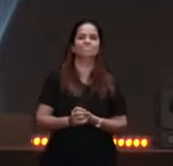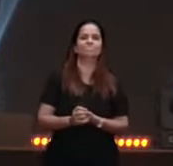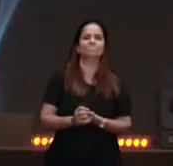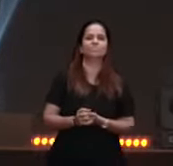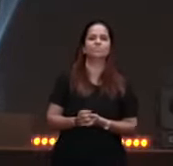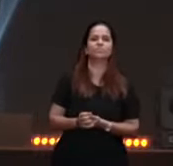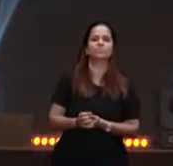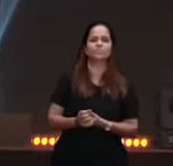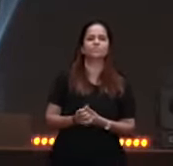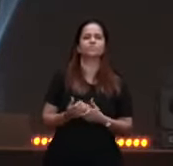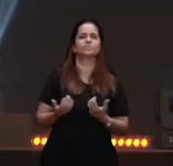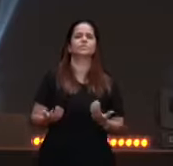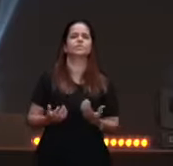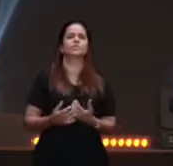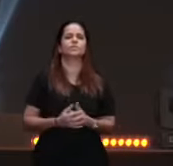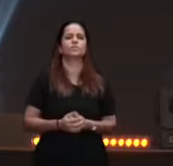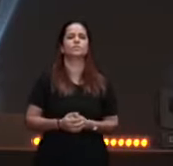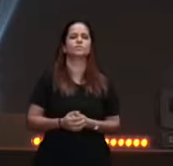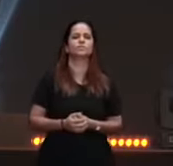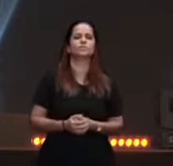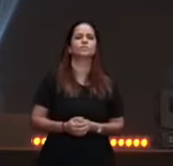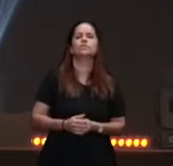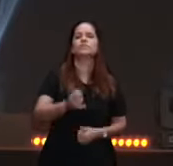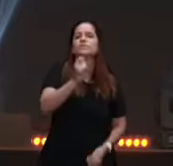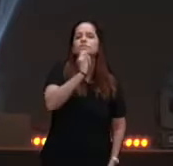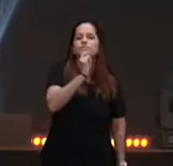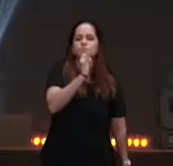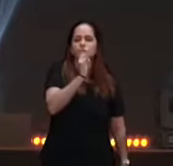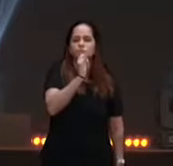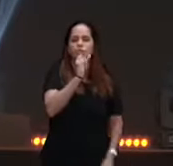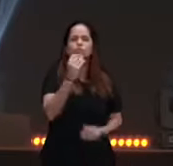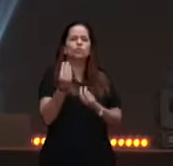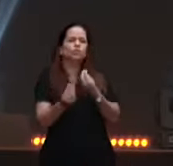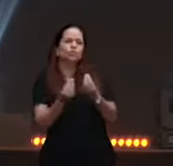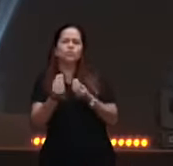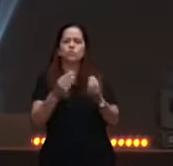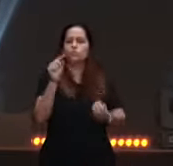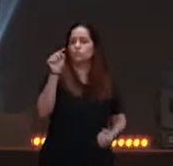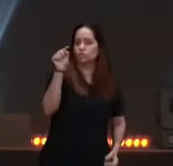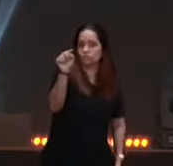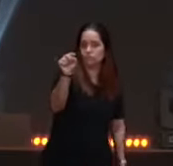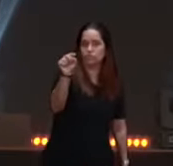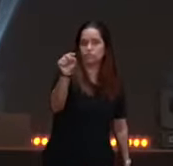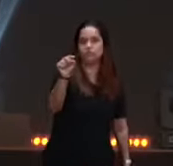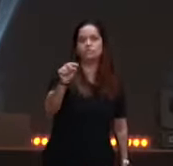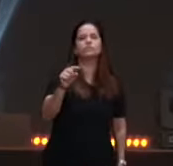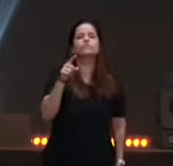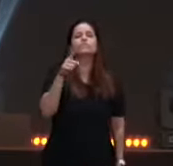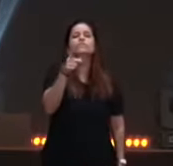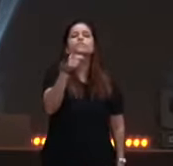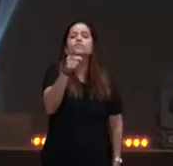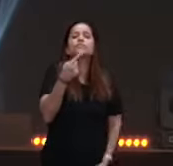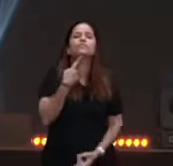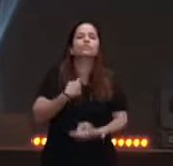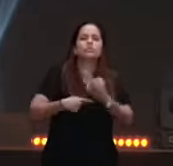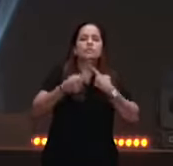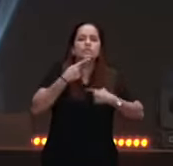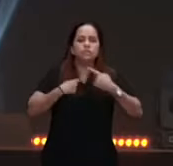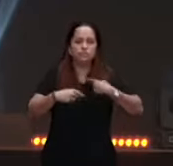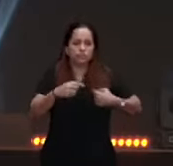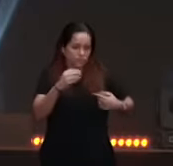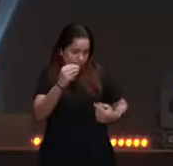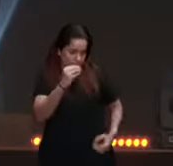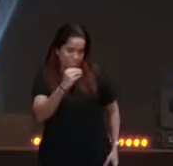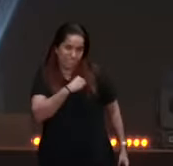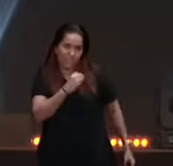O desejo de subjugar a carne, tem que ser algo fervoroso, dentro da gente, tem que haver um sofrimento, pelo